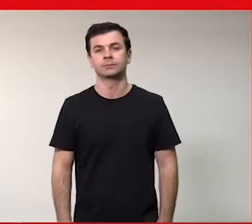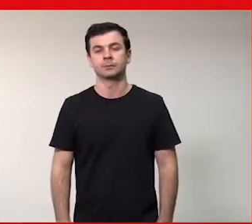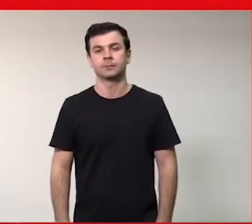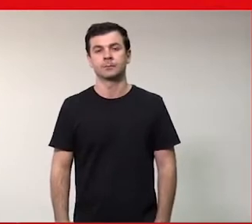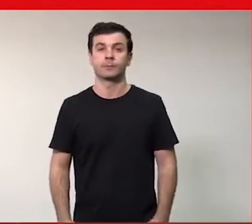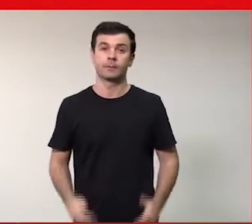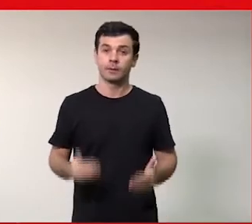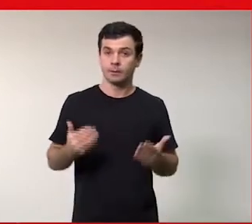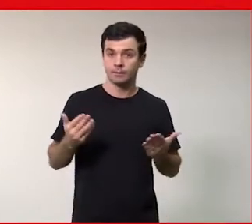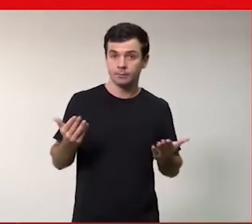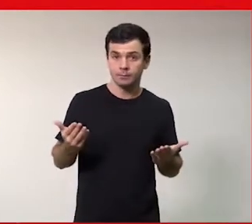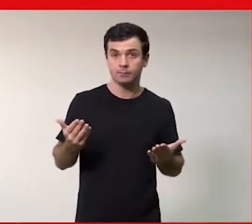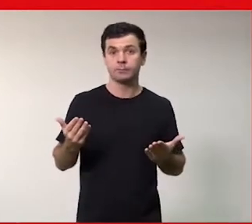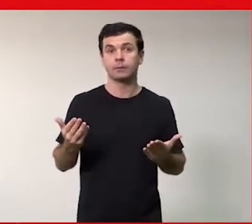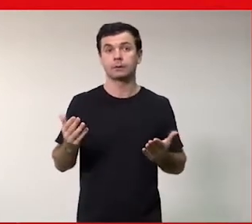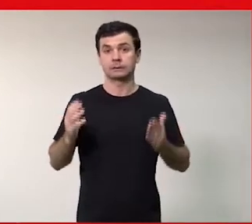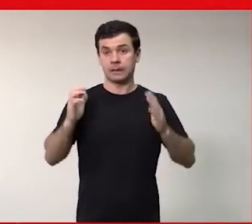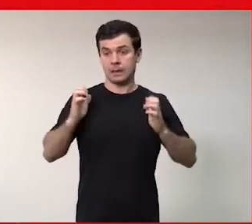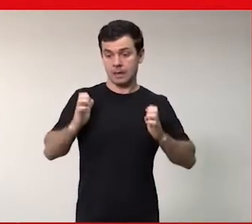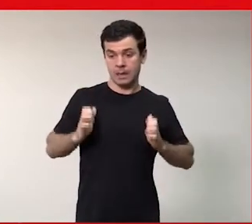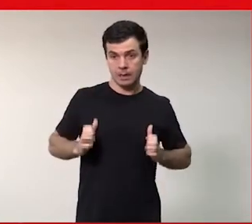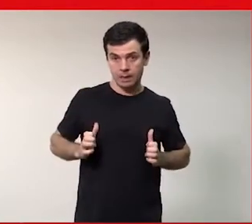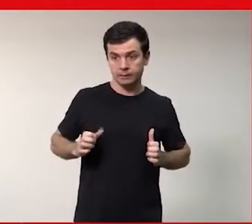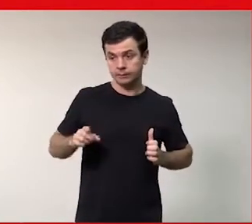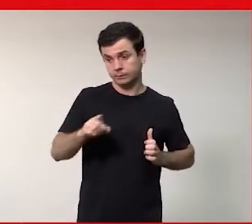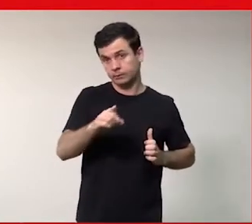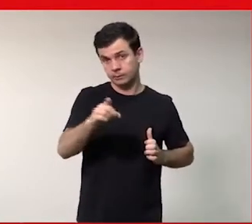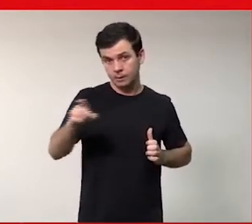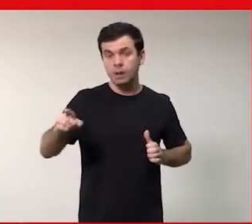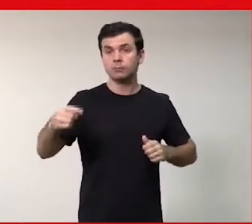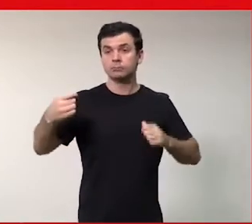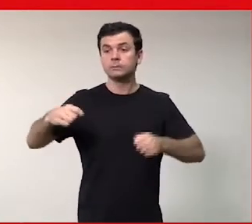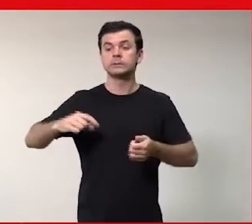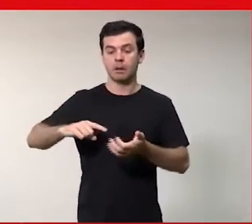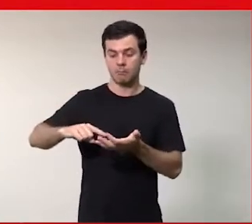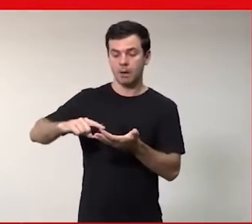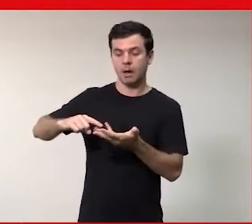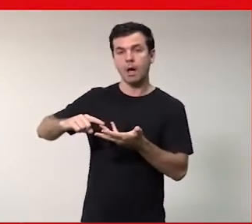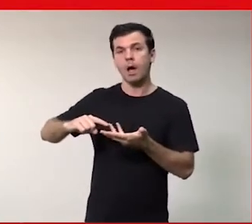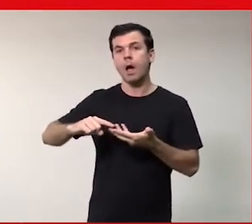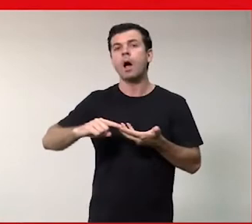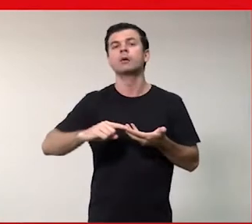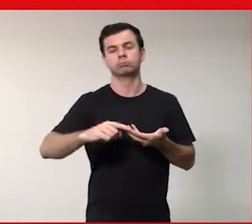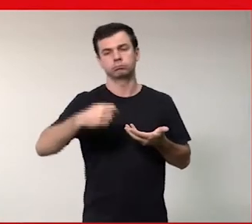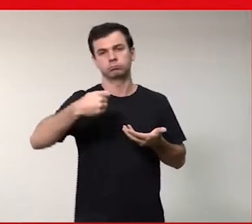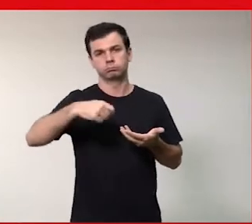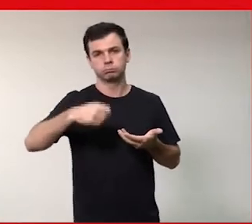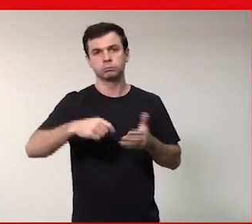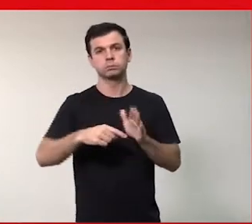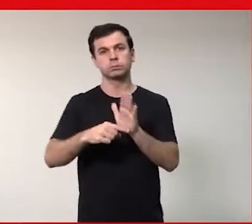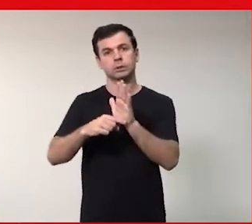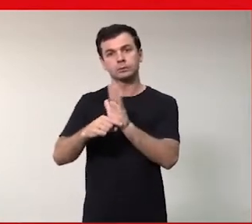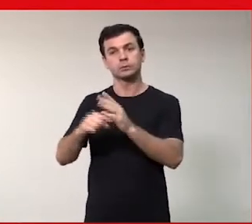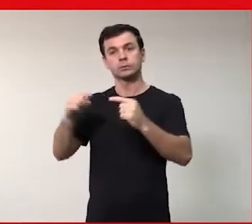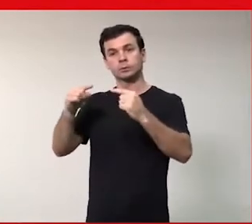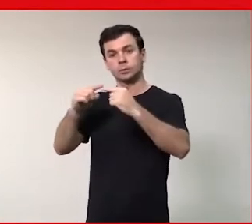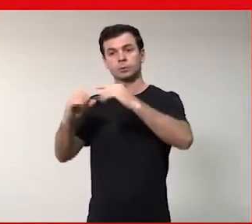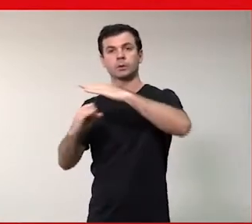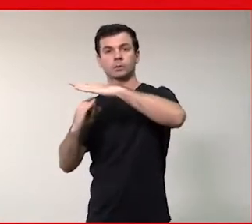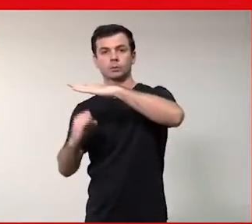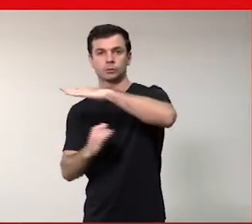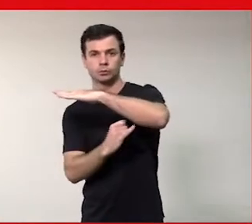Também, na questão de ética, garantir que todas as linhas de atuação estejam sempre alinhadas com a estratégia ética do Instituto,